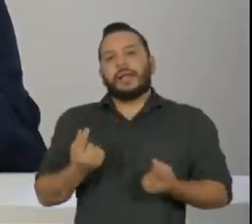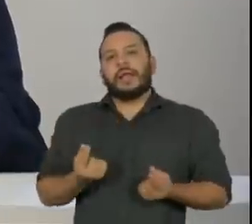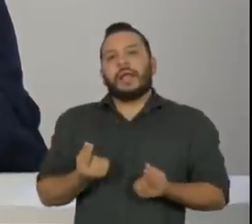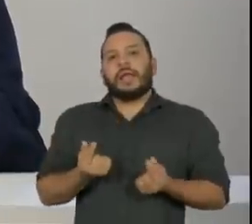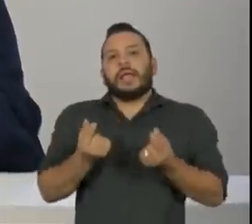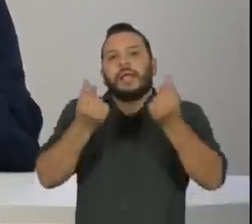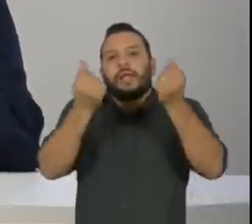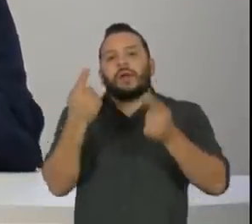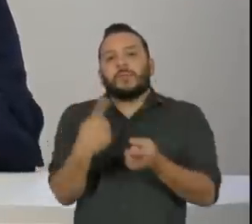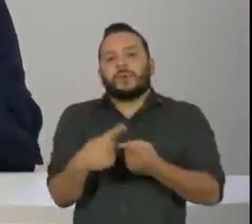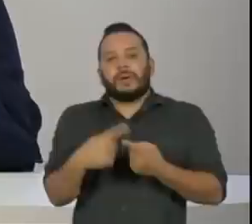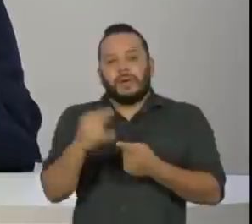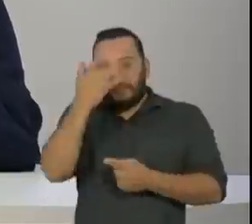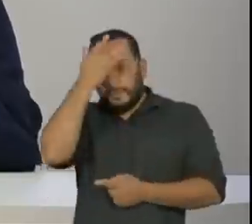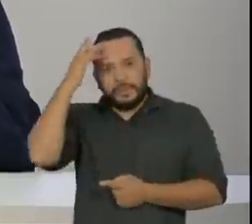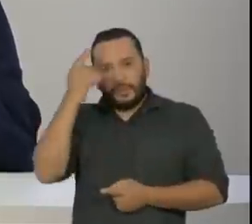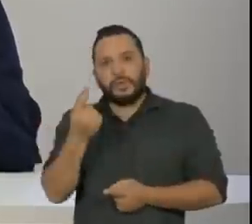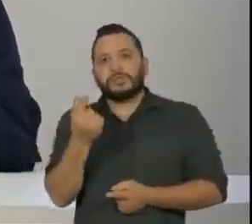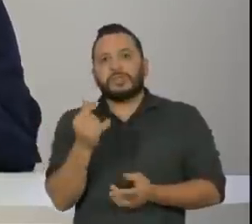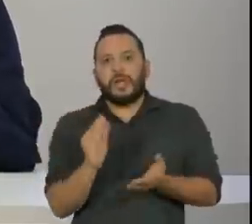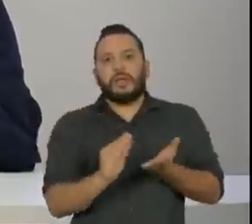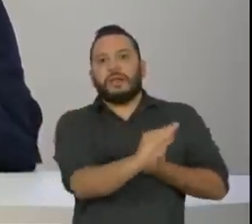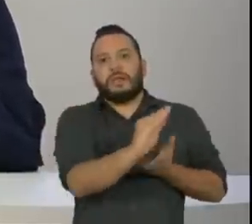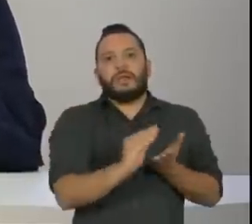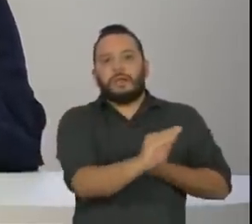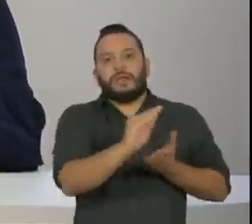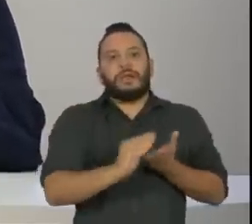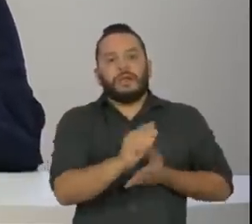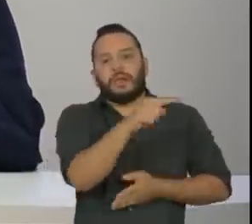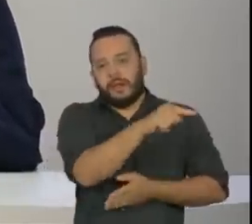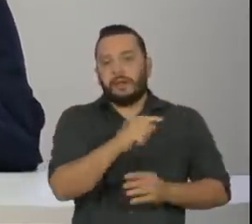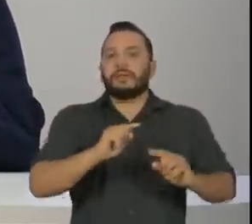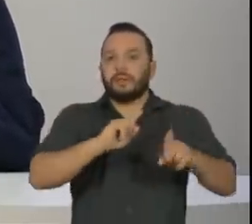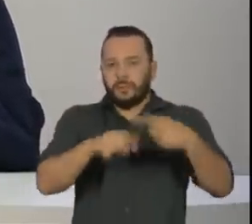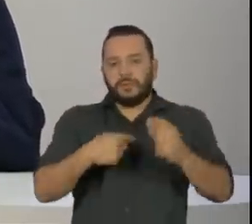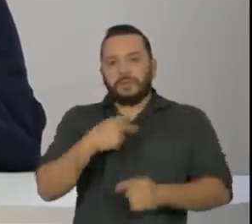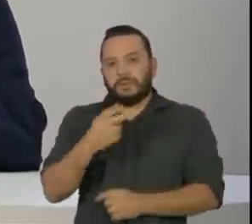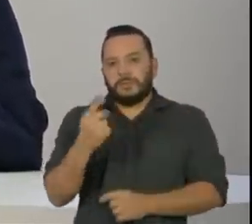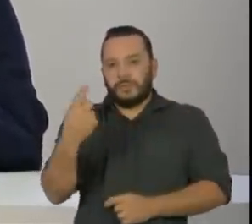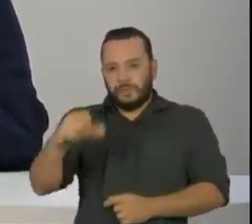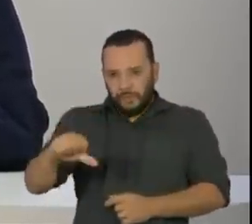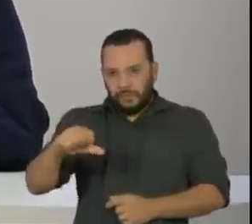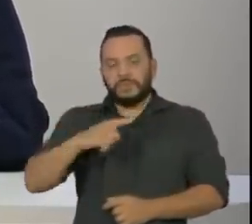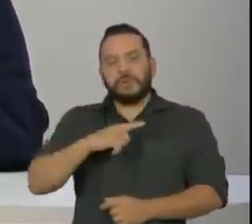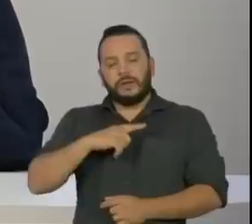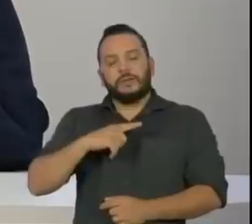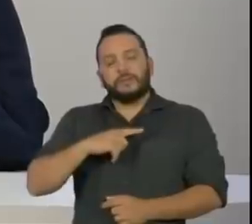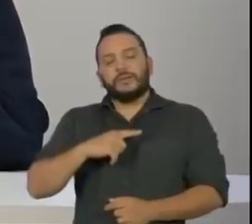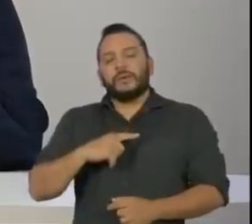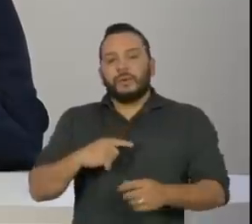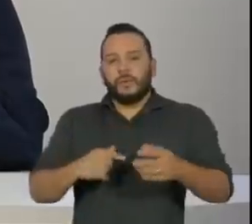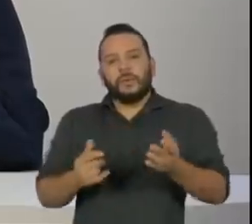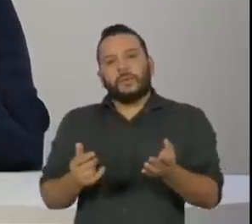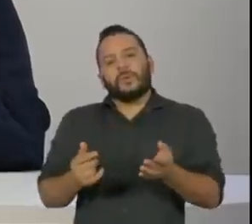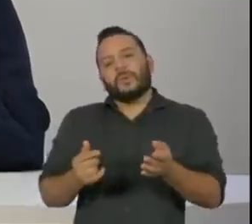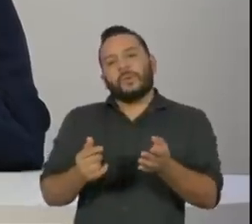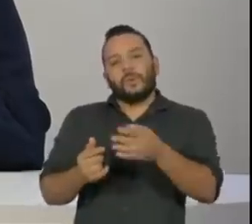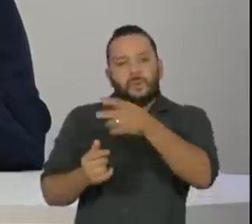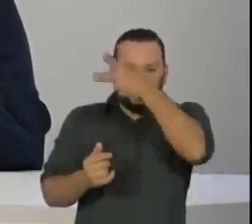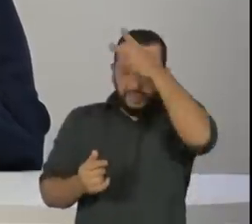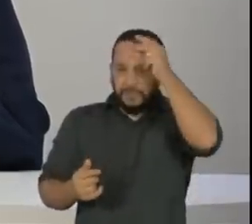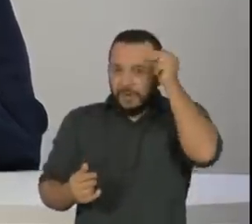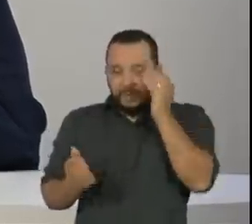fiéis. E aí chegamos em 2019, na Bienal do Livro, o prefeito Marcelo Crivella proibiu, ordenou a